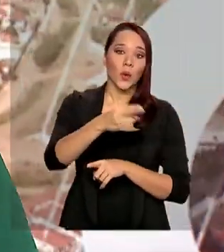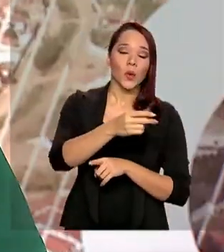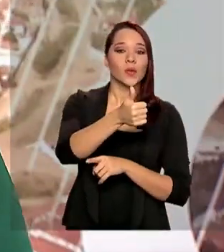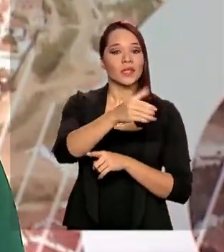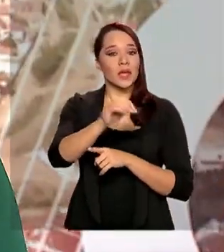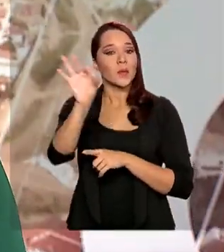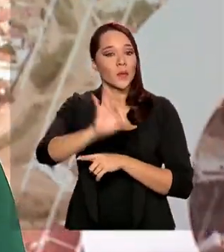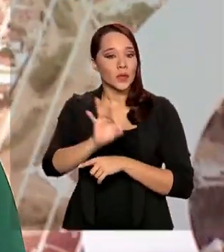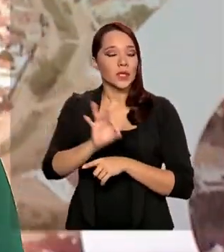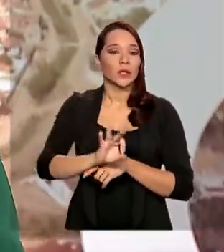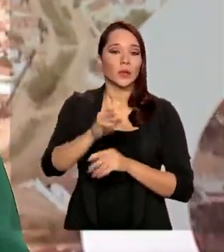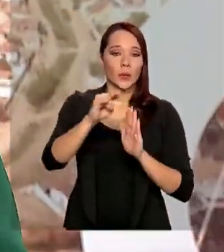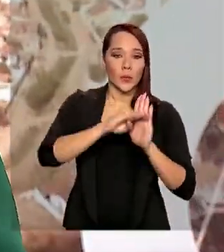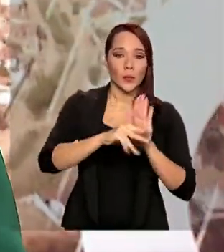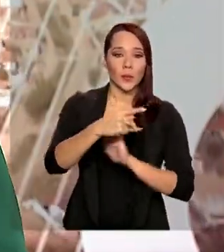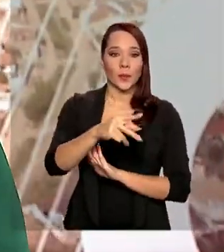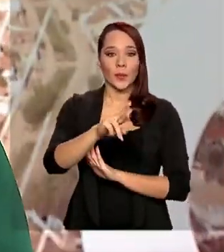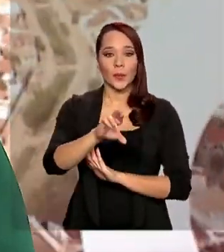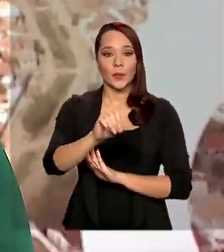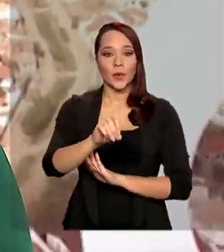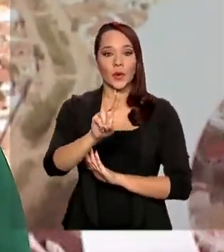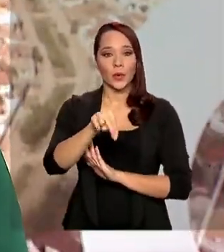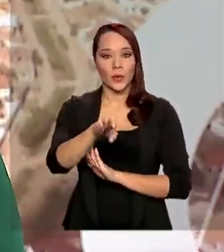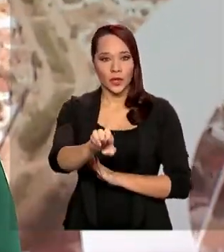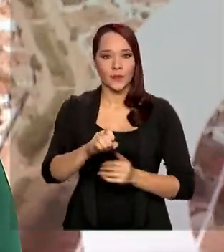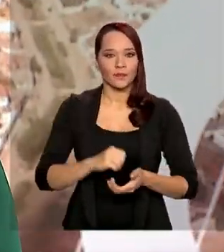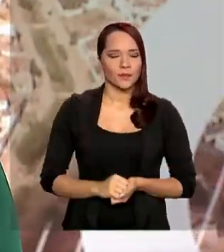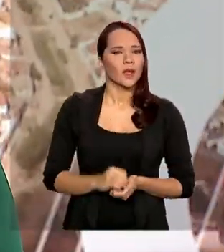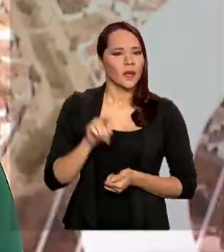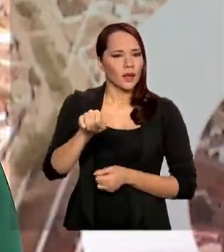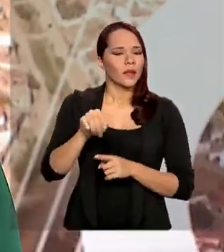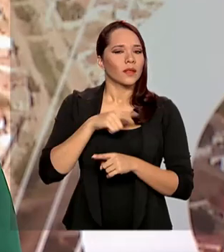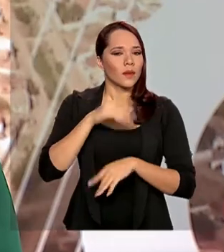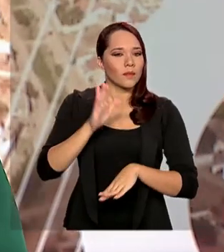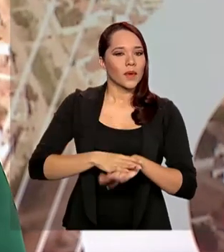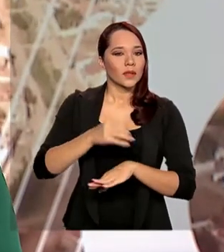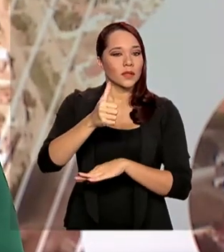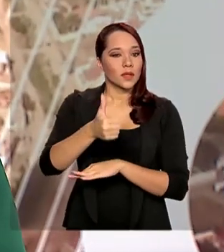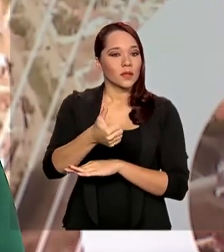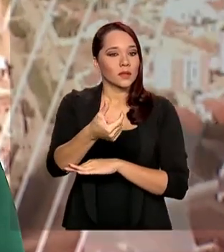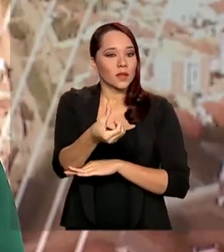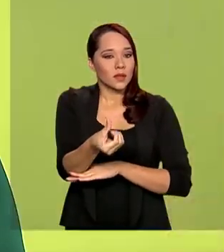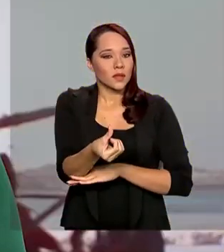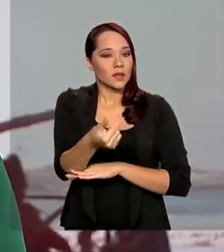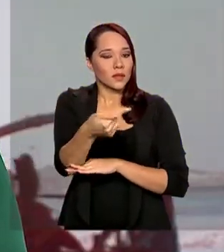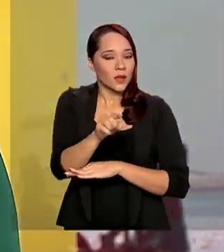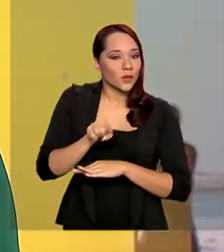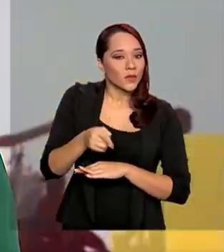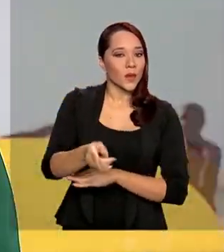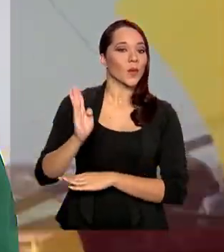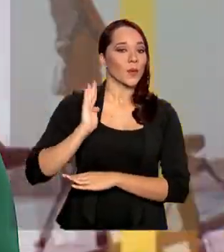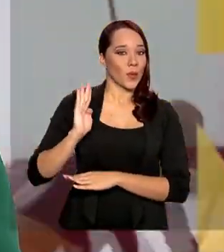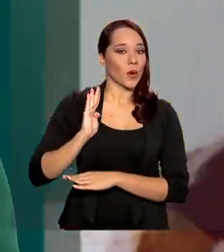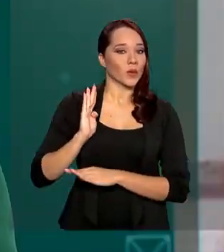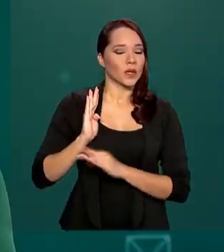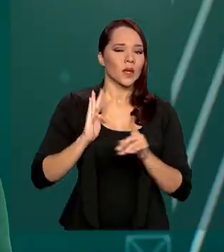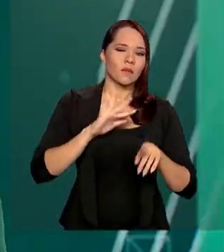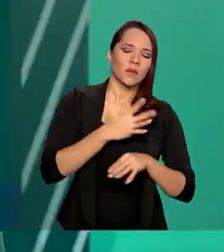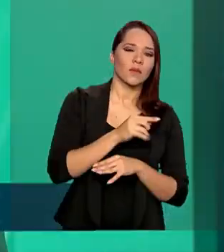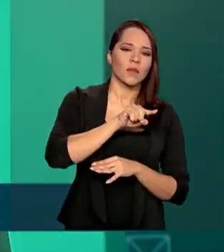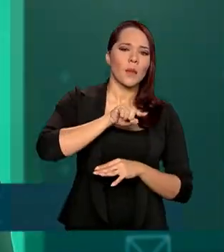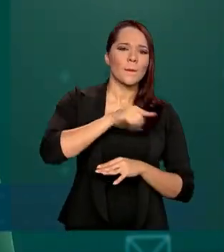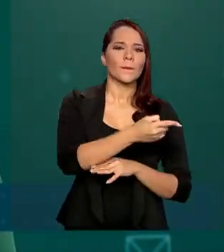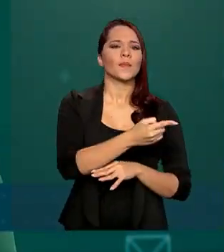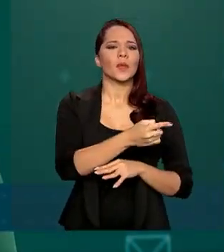Universidade para Todos. Nesta edição, o UproUni oferece mais de 167 mil bolsas em cerca de mil